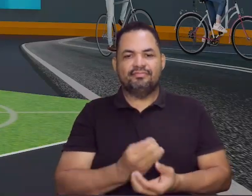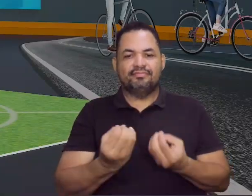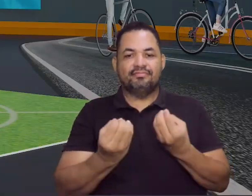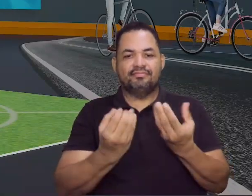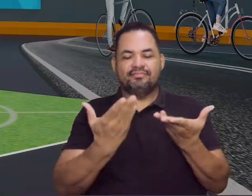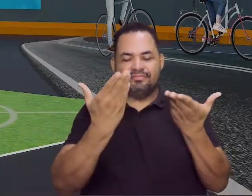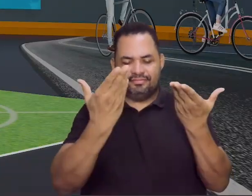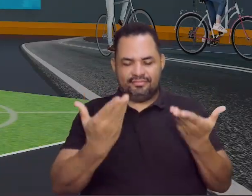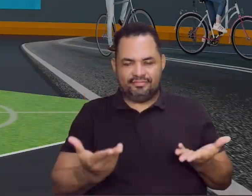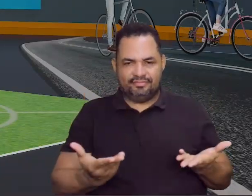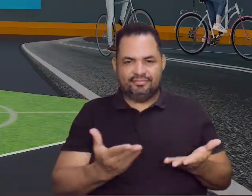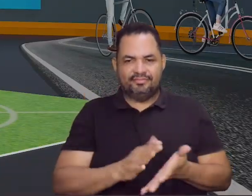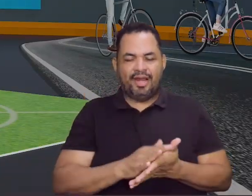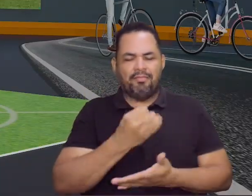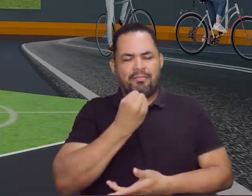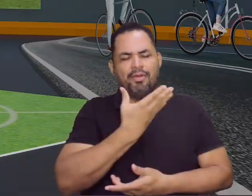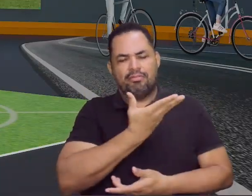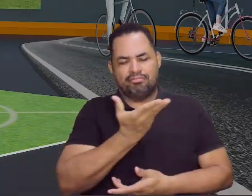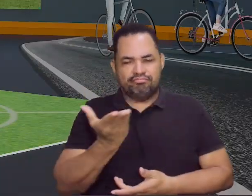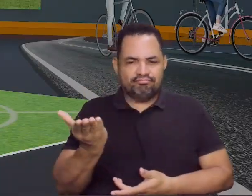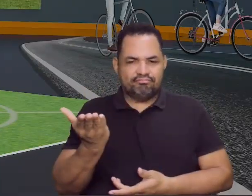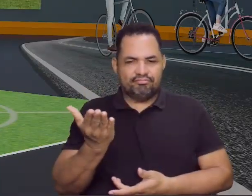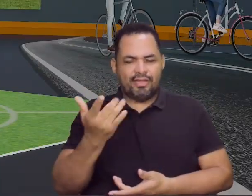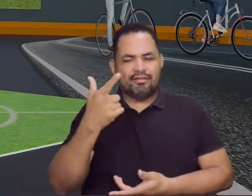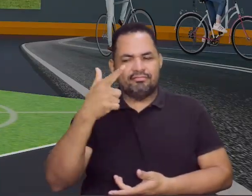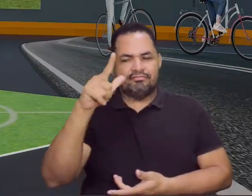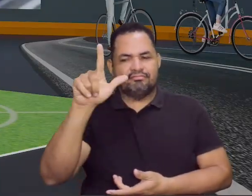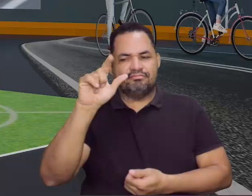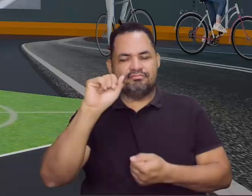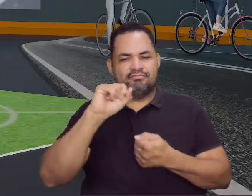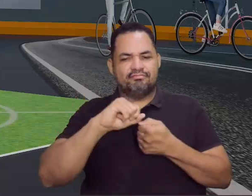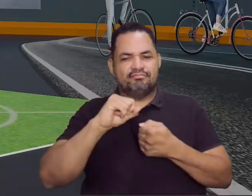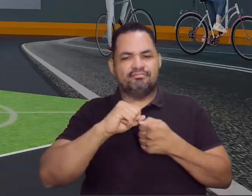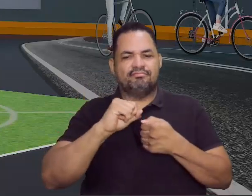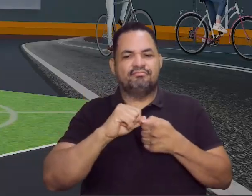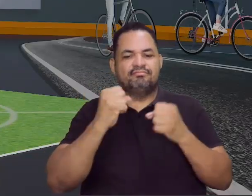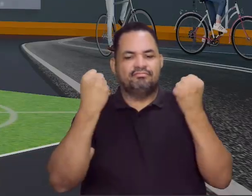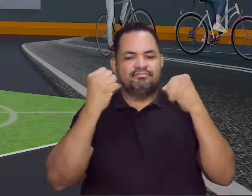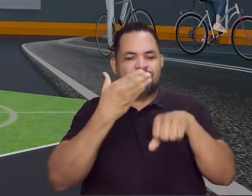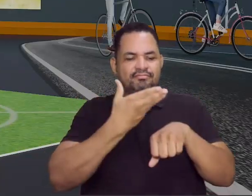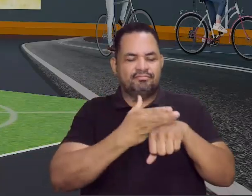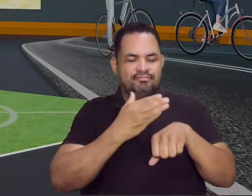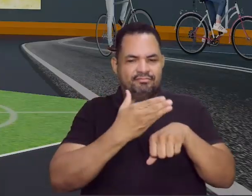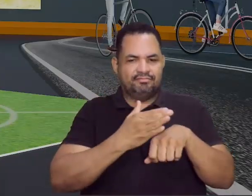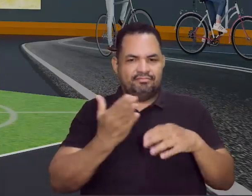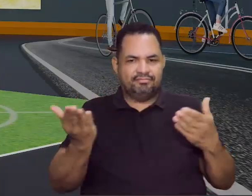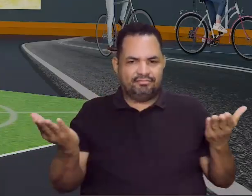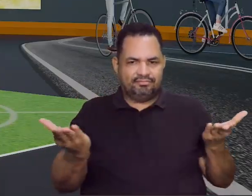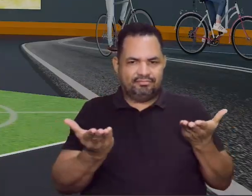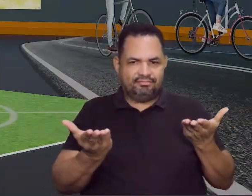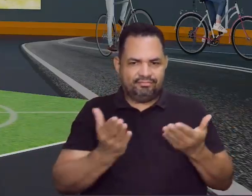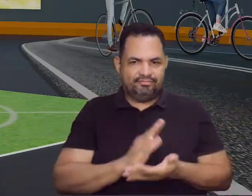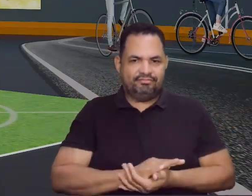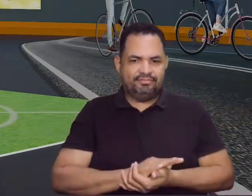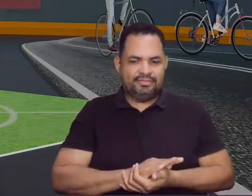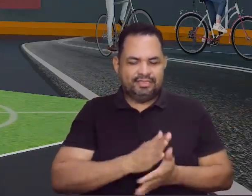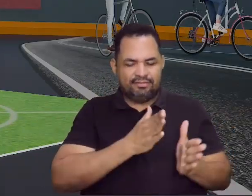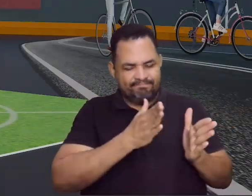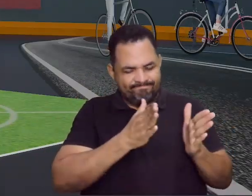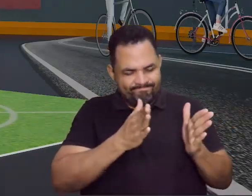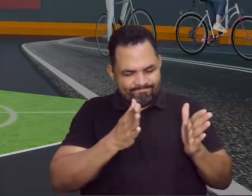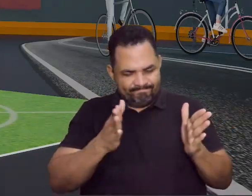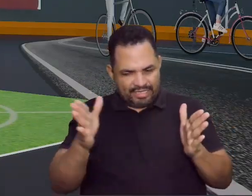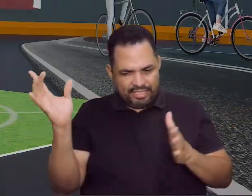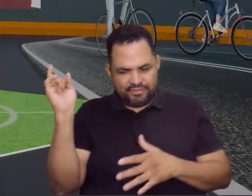você está hoje? Tudo bem contigo? Está conseguindo realizar as práticas? Que bom! Eu sei que a gente está passando por um período bem